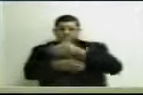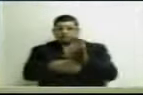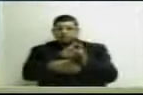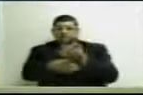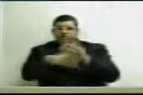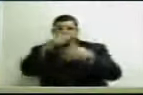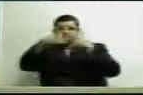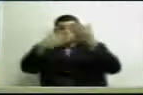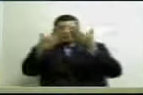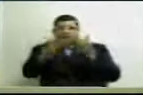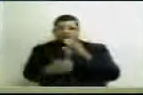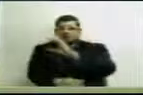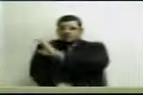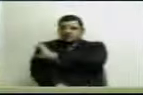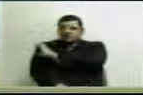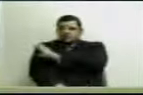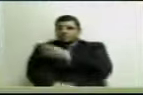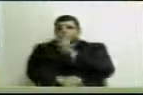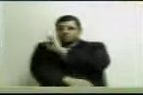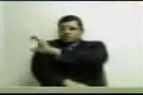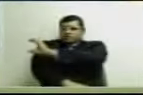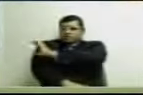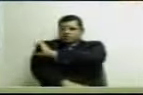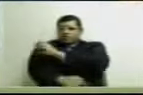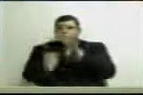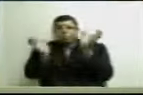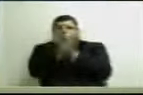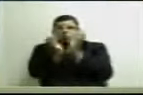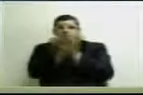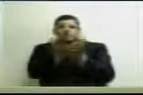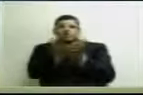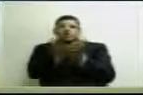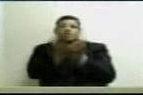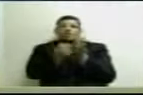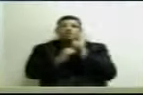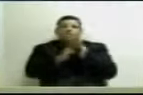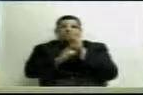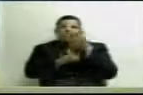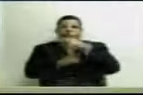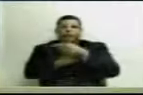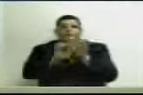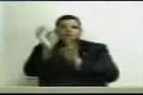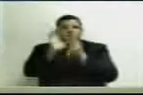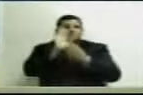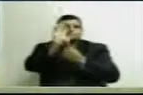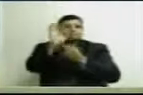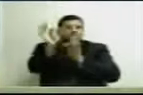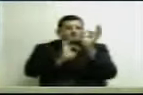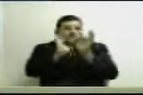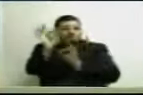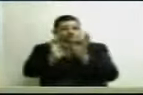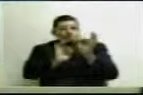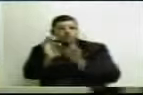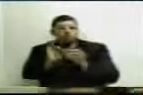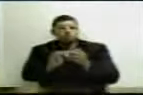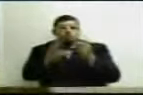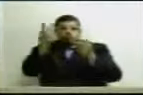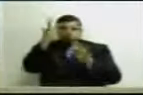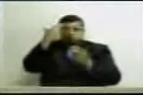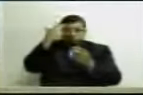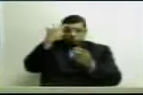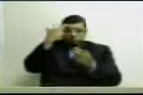criado uma comissão na Assembleia Legislativa para apresentar uma proposta normativa